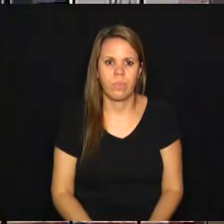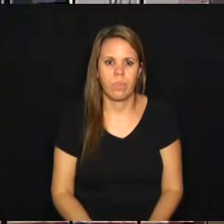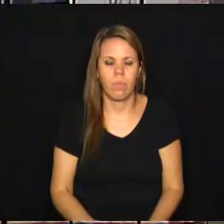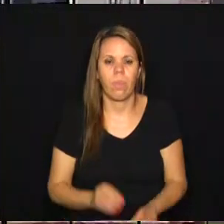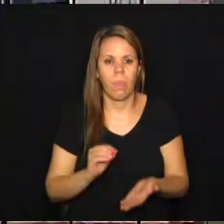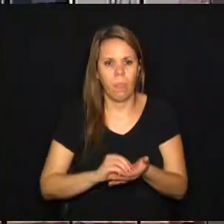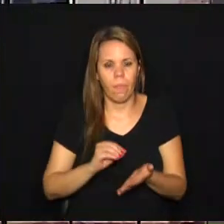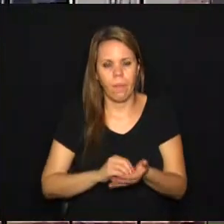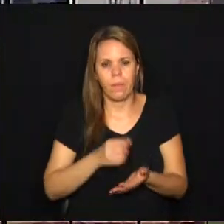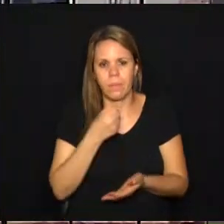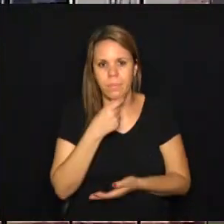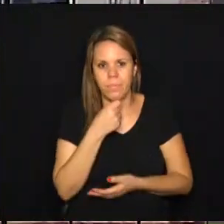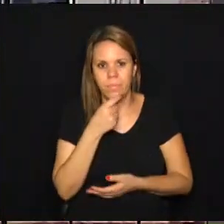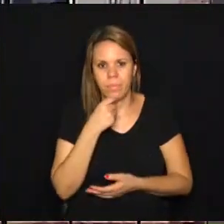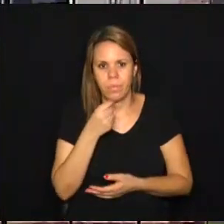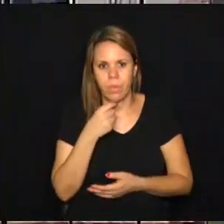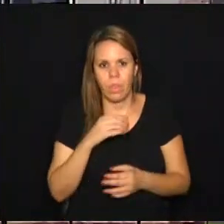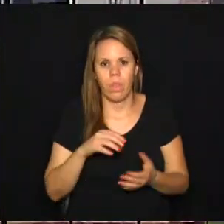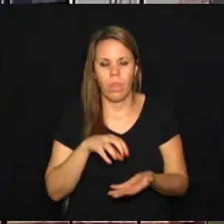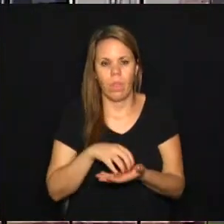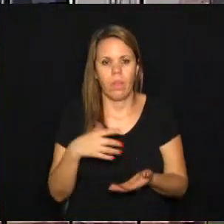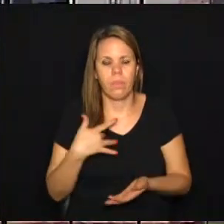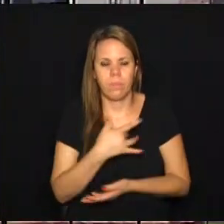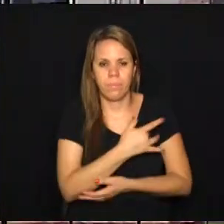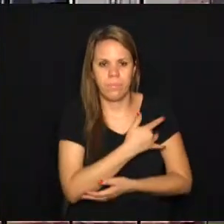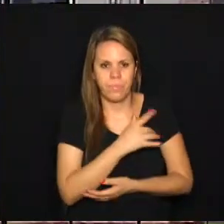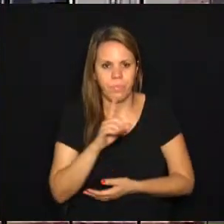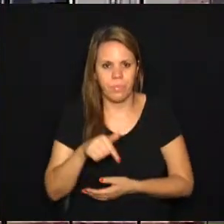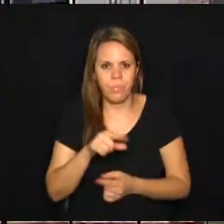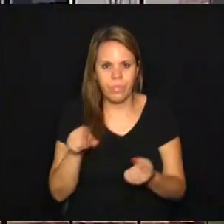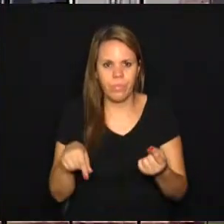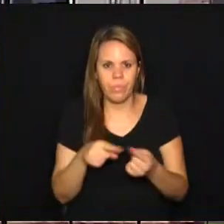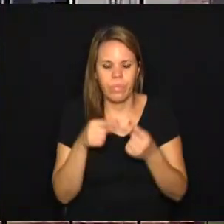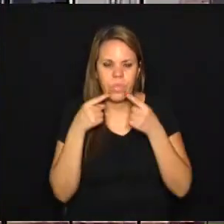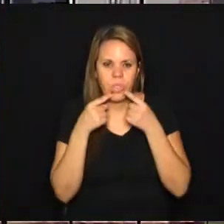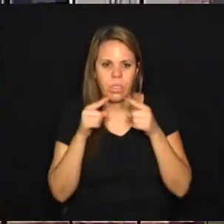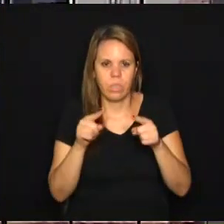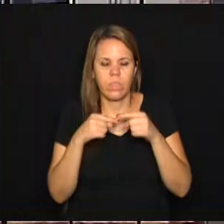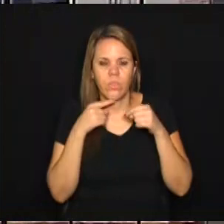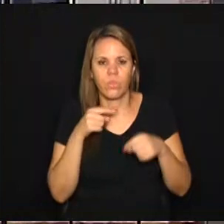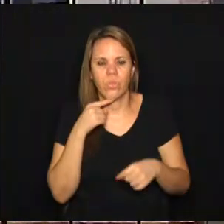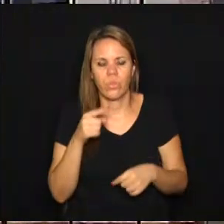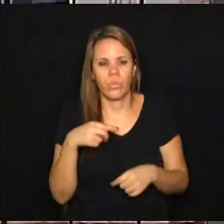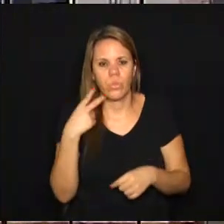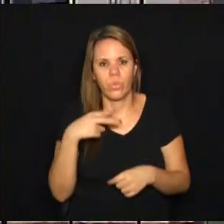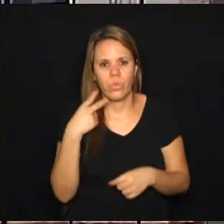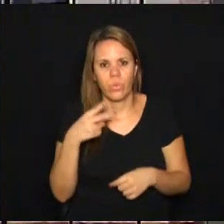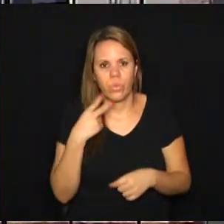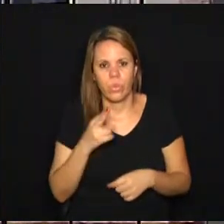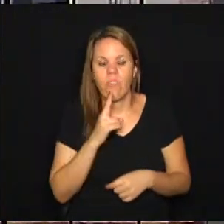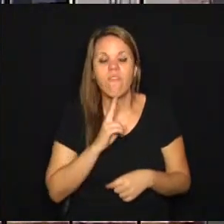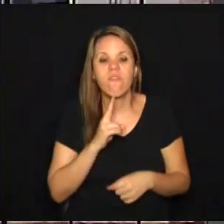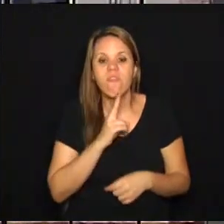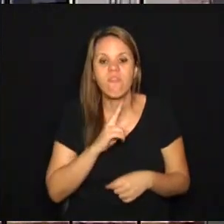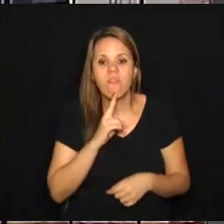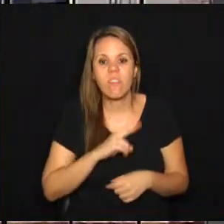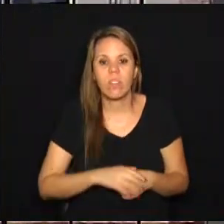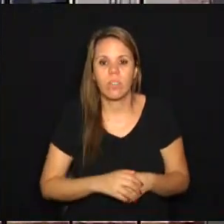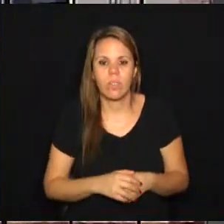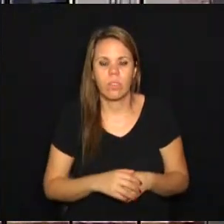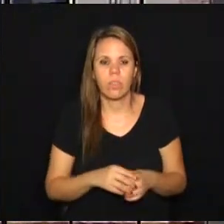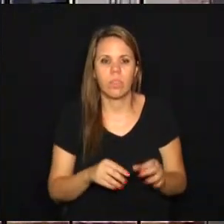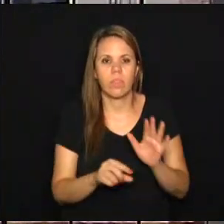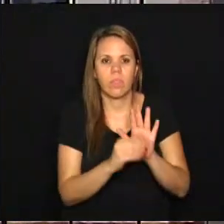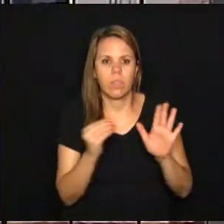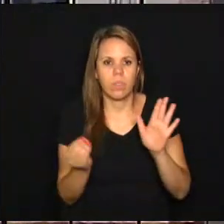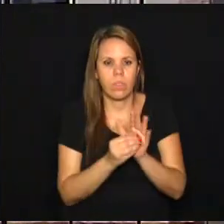falta de medicamento na rede pública de saúde é alvo de questionamento por parte do vereador Nelson Osseri, que encaminhou o